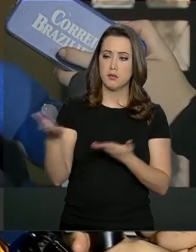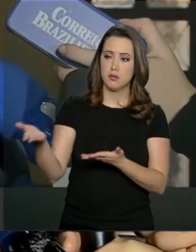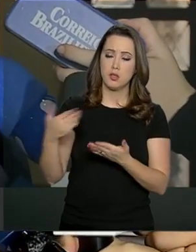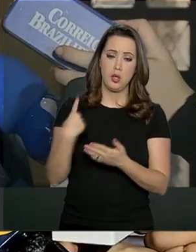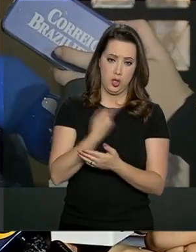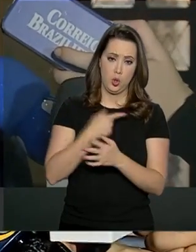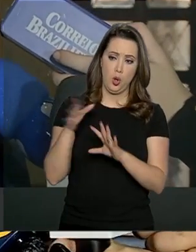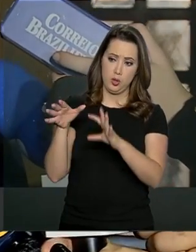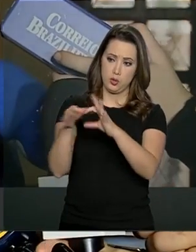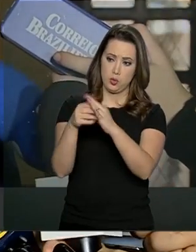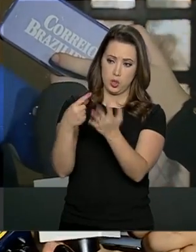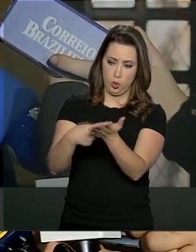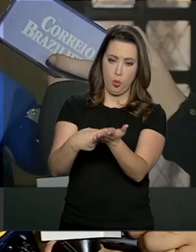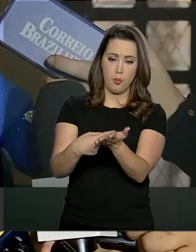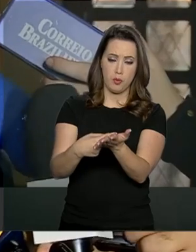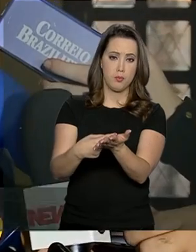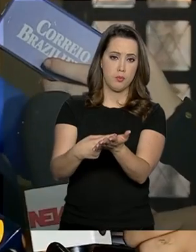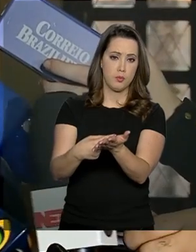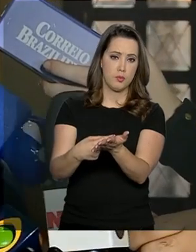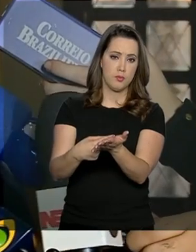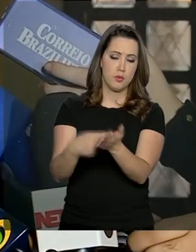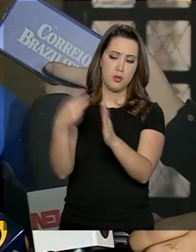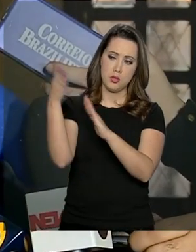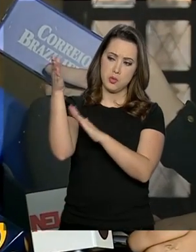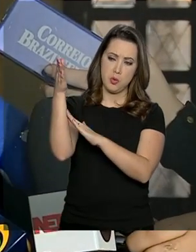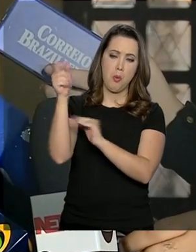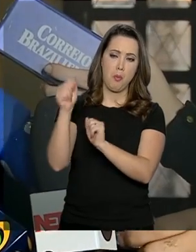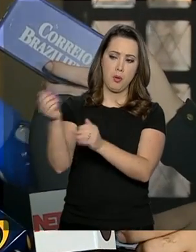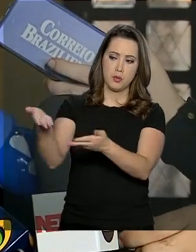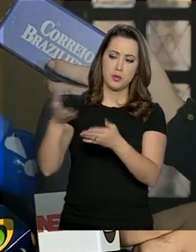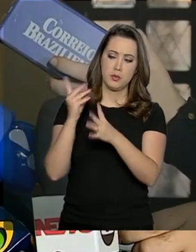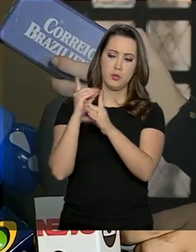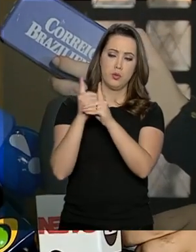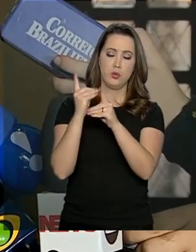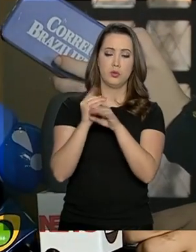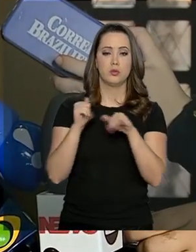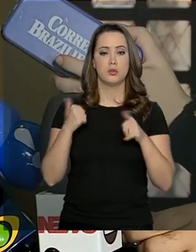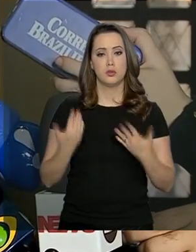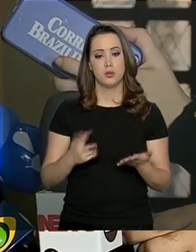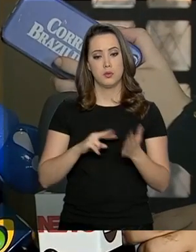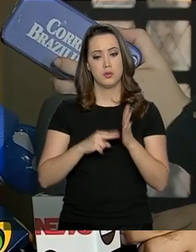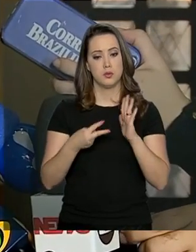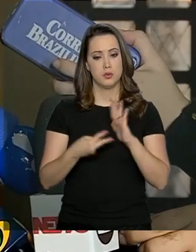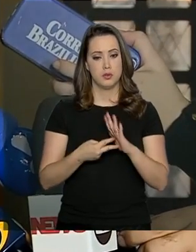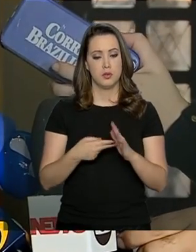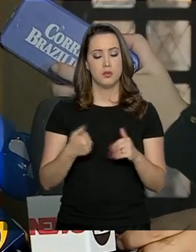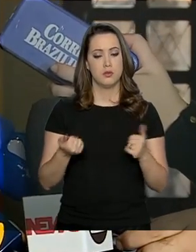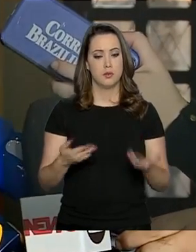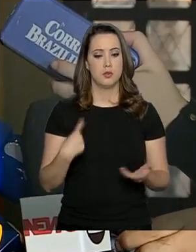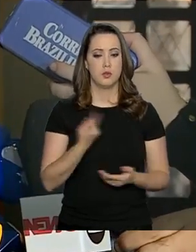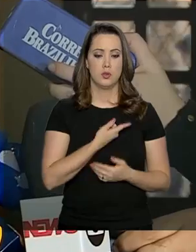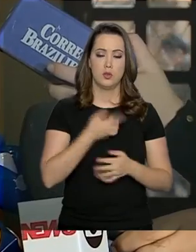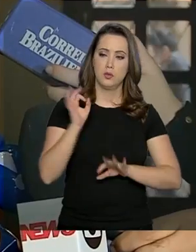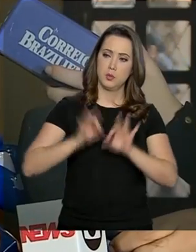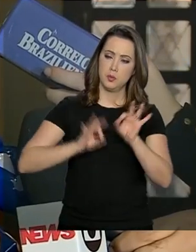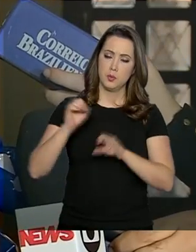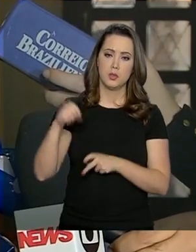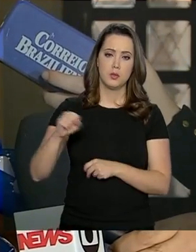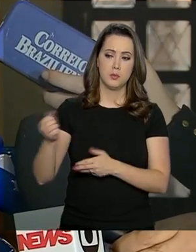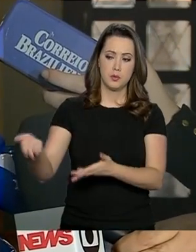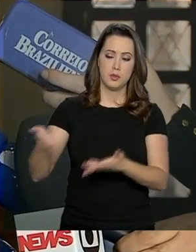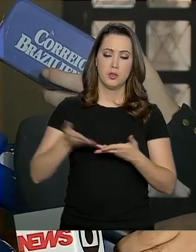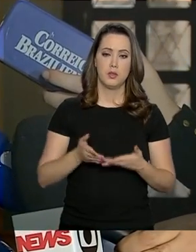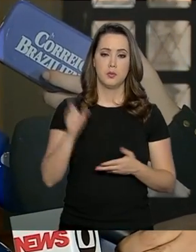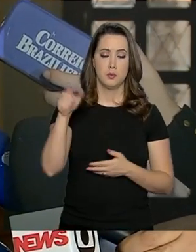relações diplomáticas. Ele deu alguma orientação específica sobre esses consequência, nós estamos preparados, sim, para